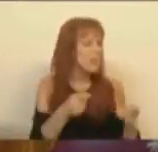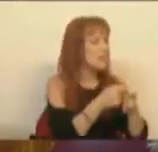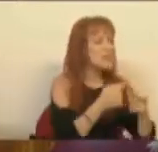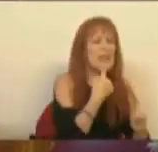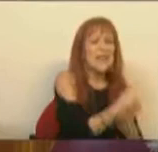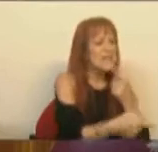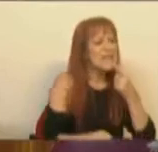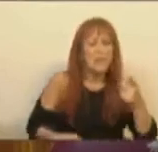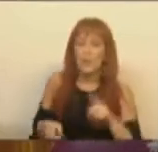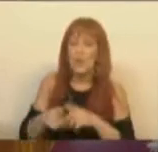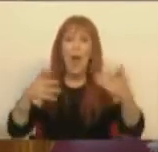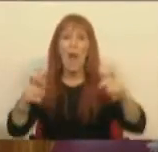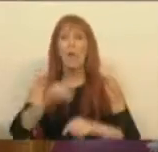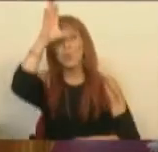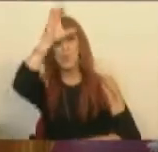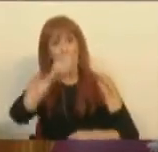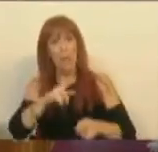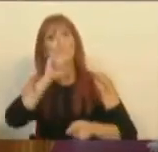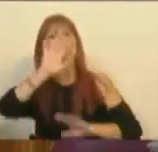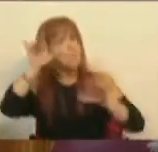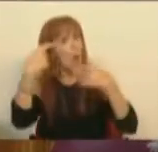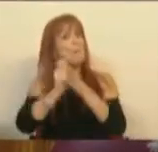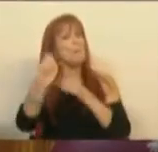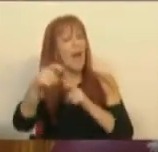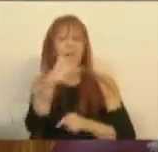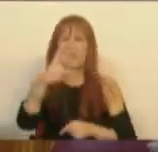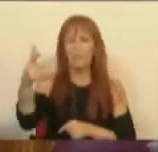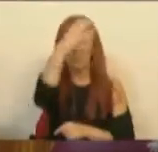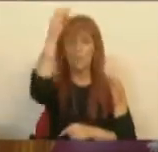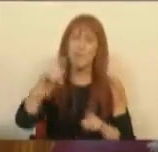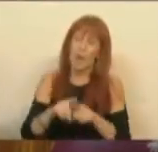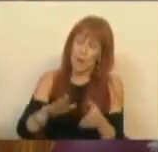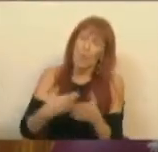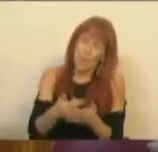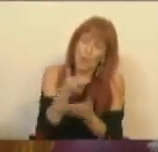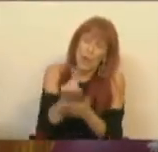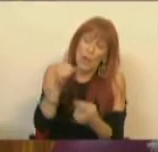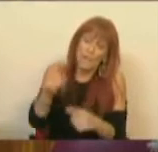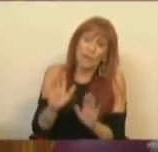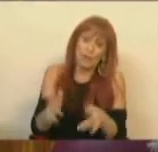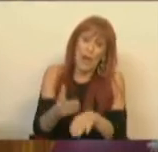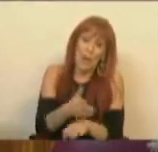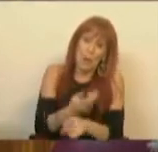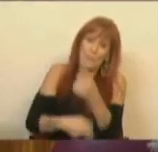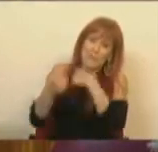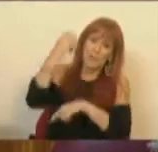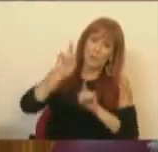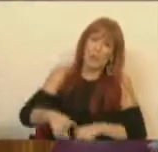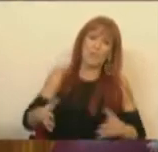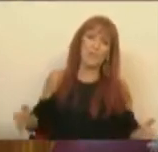dizerem que o Estado pode pagar a 100%, como está na proposta do livro e já estava no ano passado,